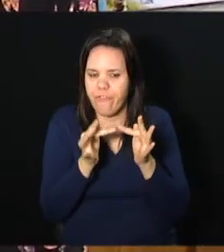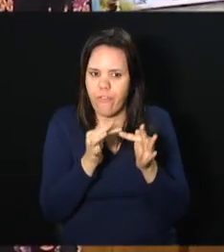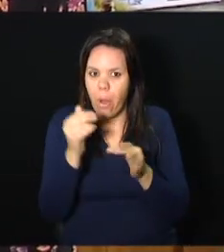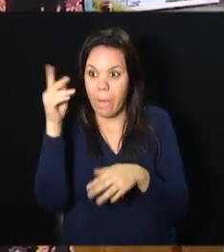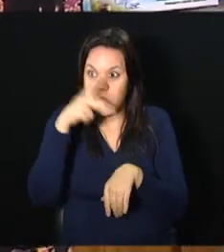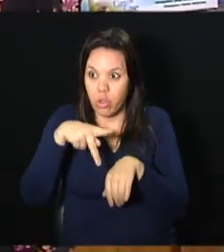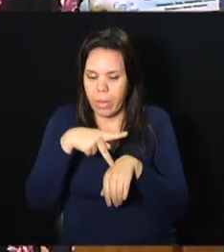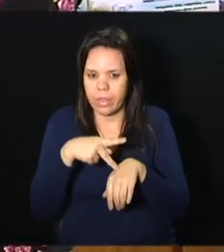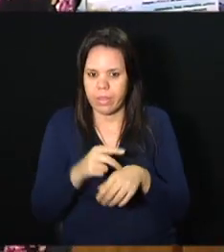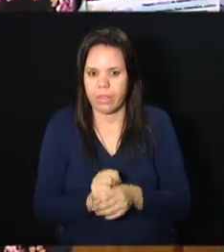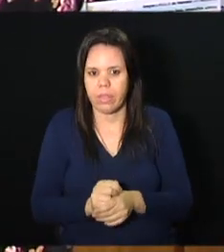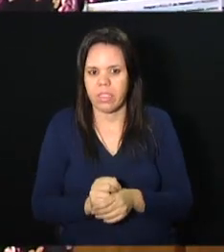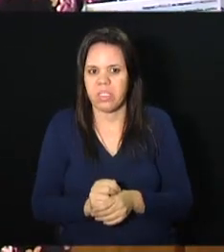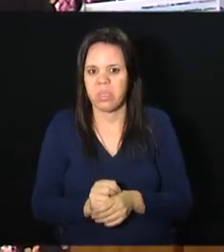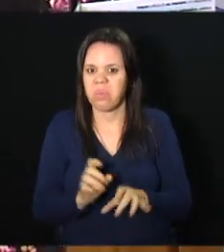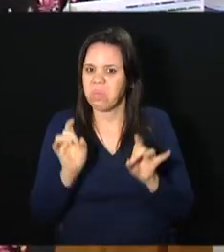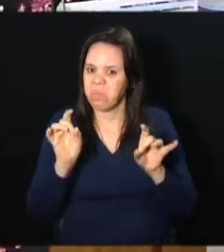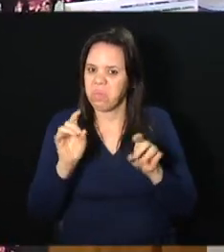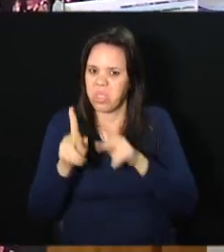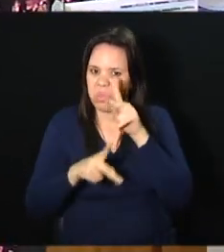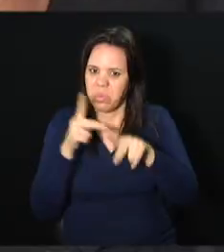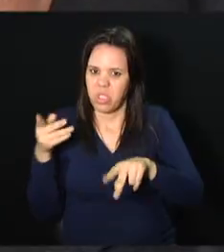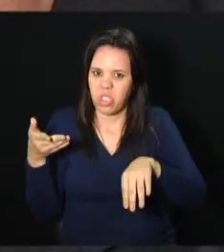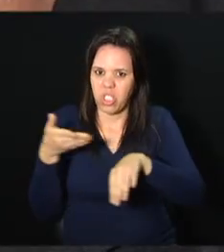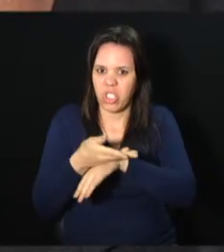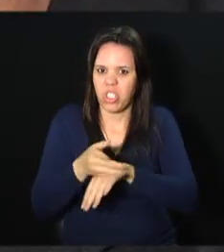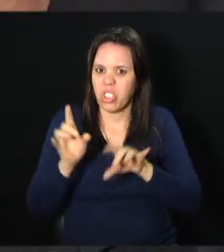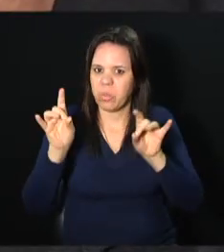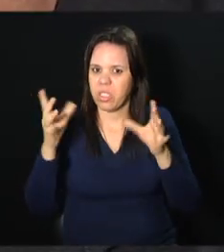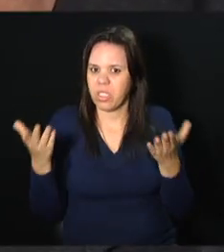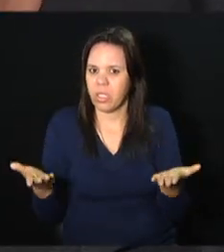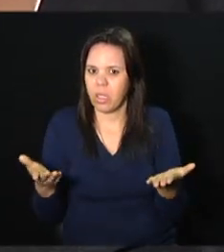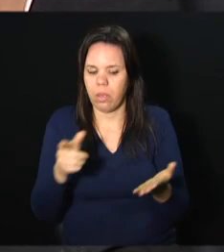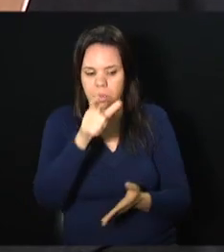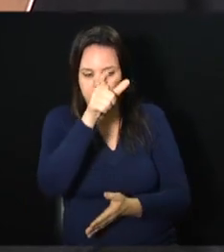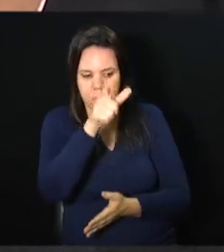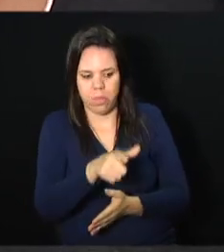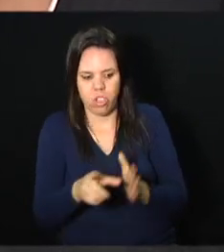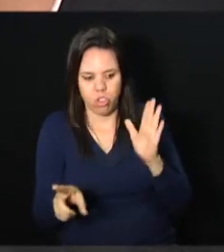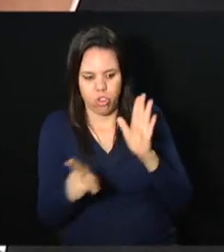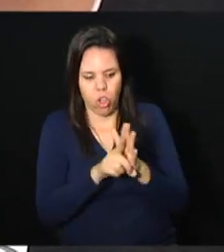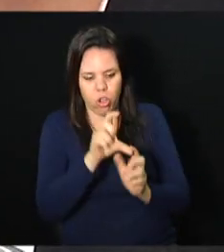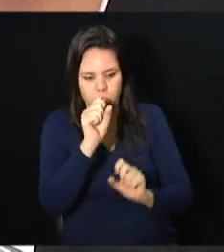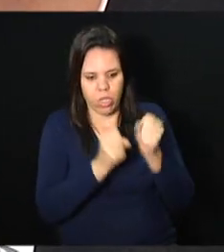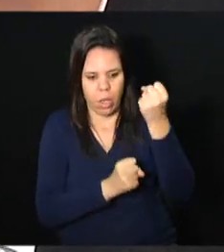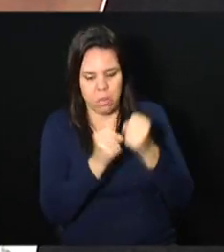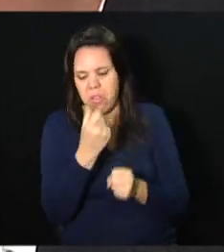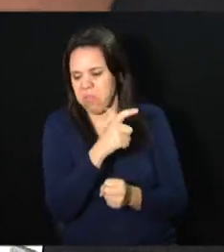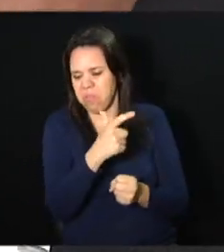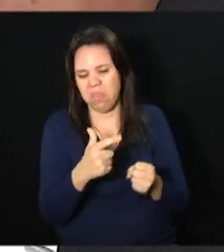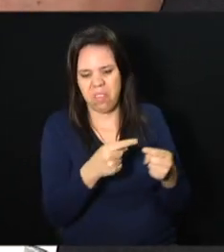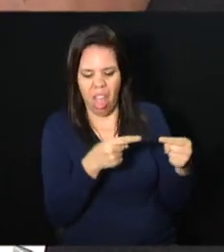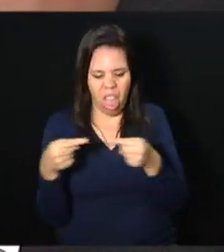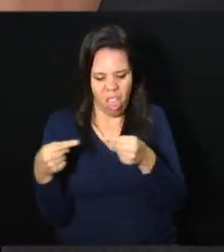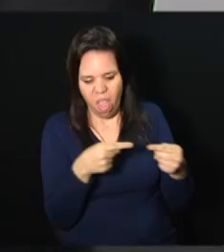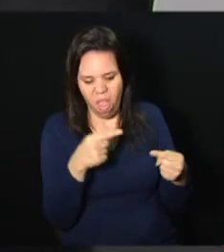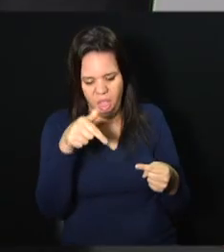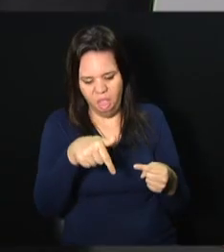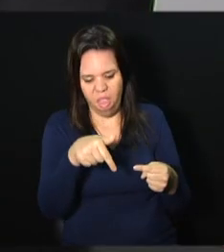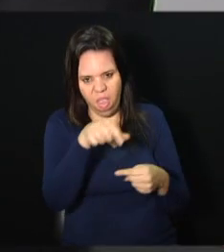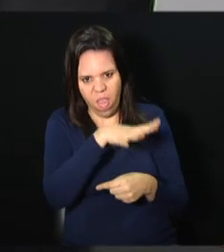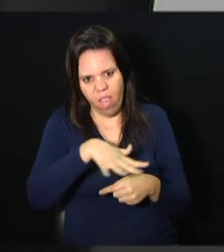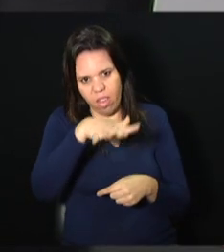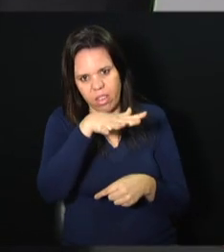um público-alvo diferente das farmácias e drogarias, o empreendedor acredita que não há concorrência com esse setor.